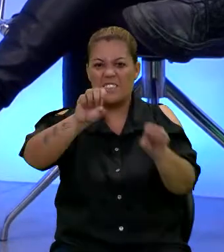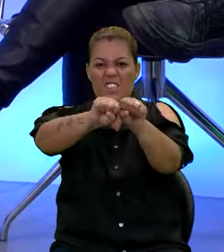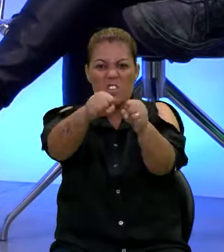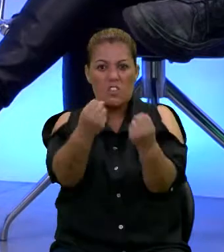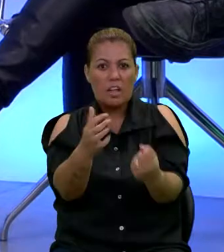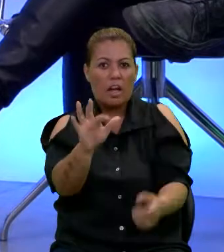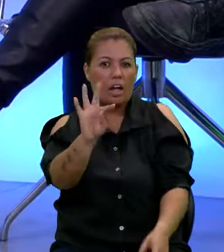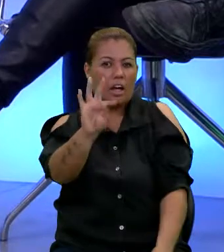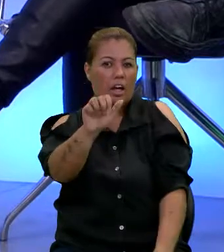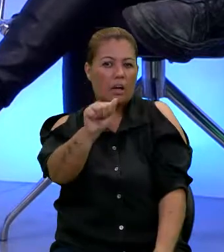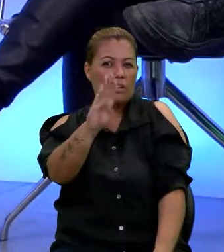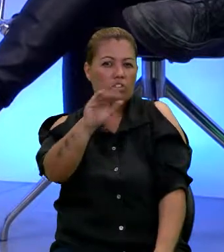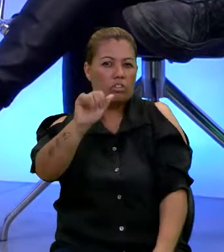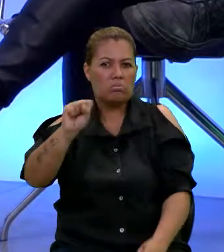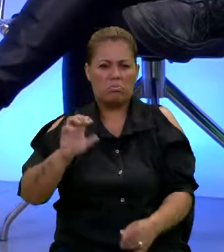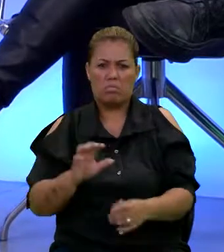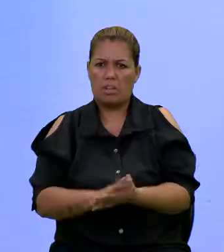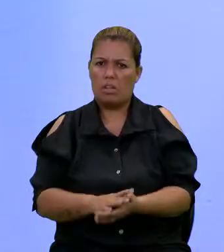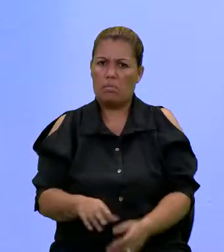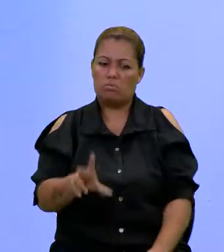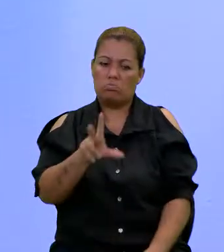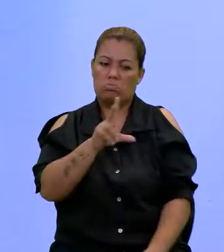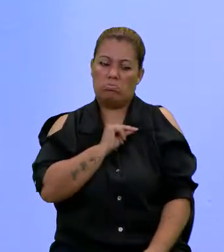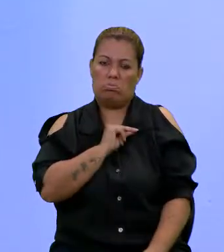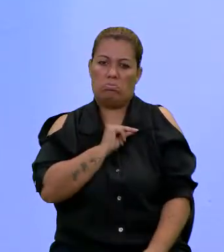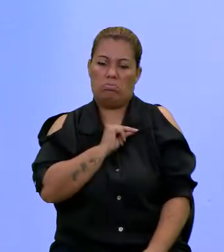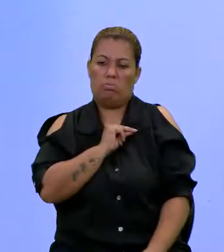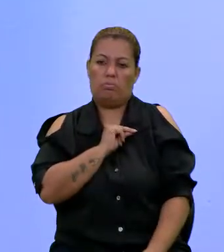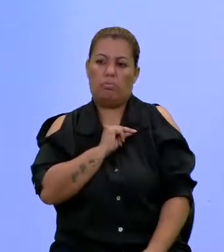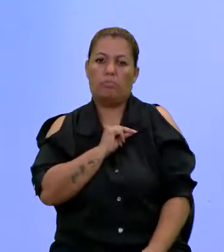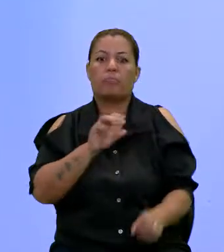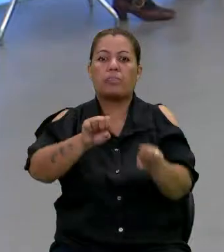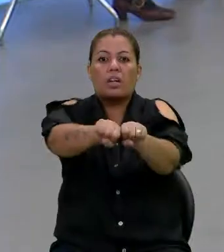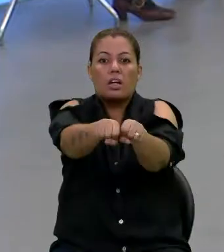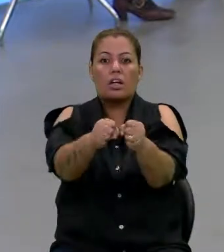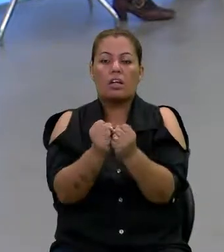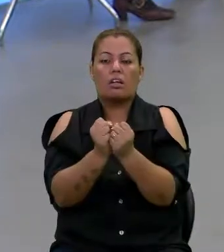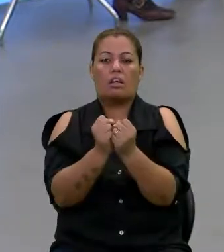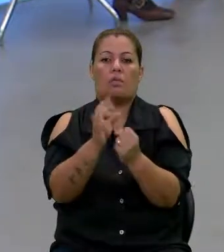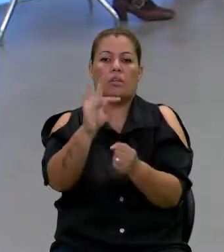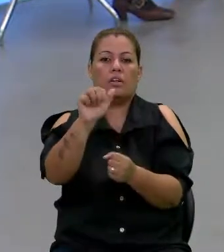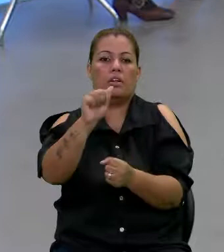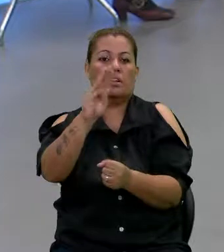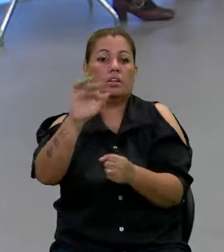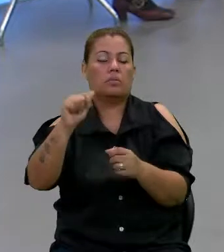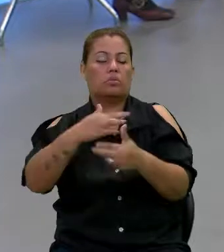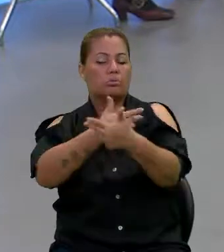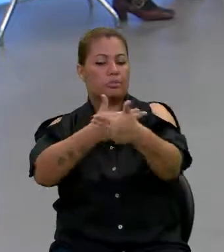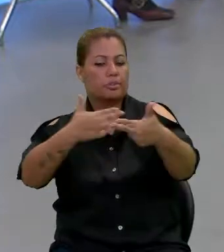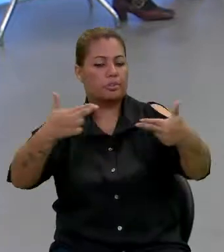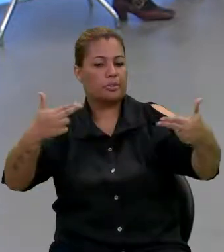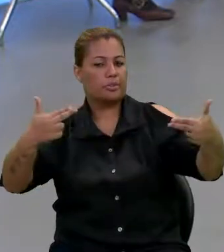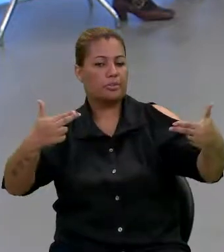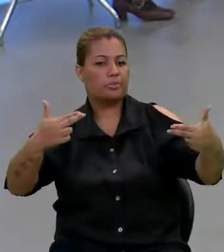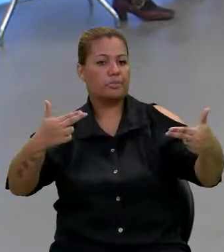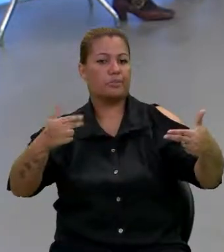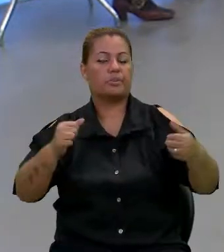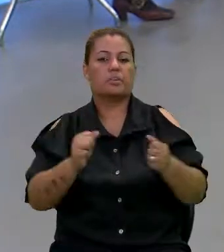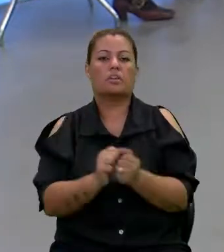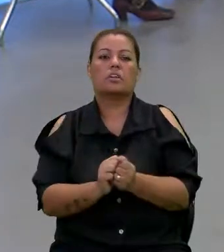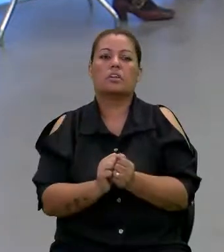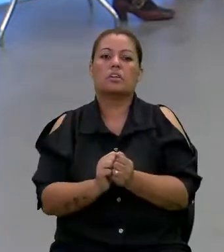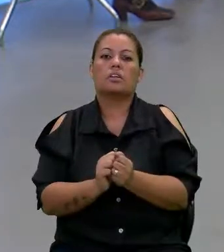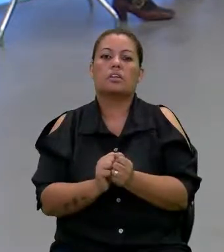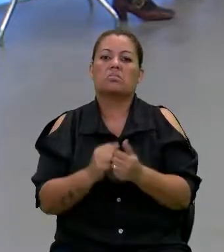tabus. É quebrar tabus. Quebrar tabus, como muitas outras já foram. Outros tabus,